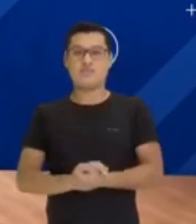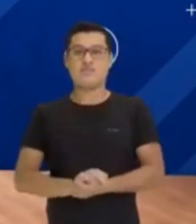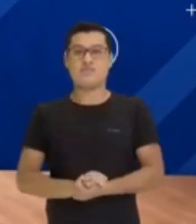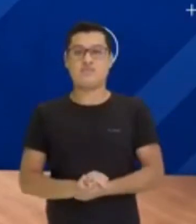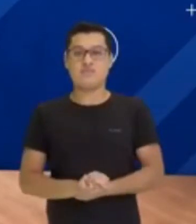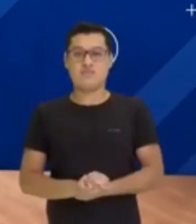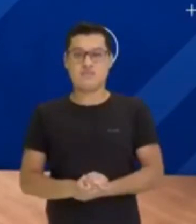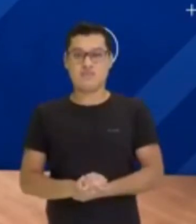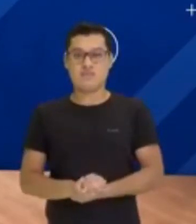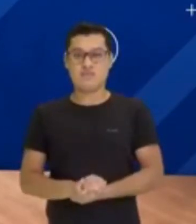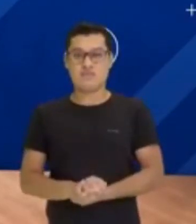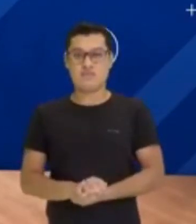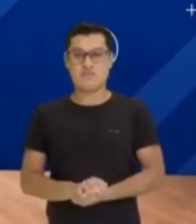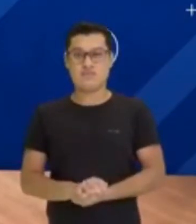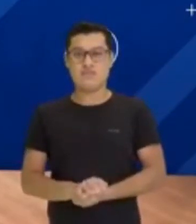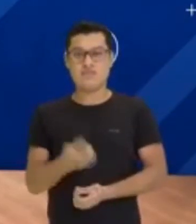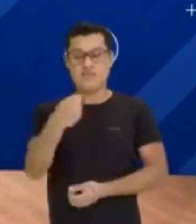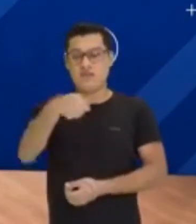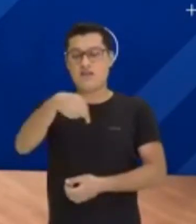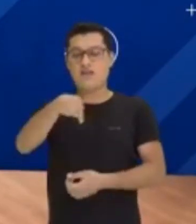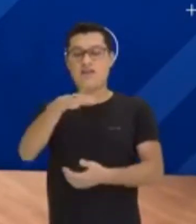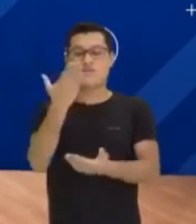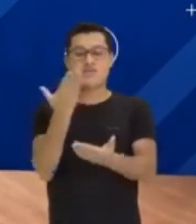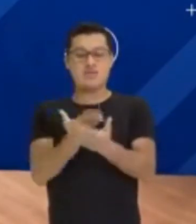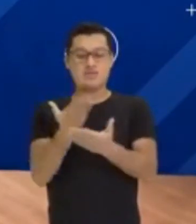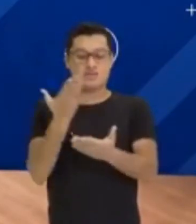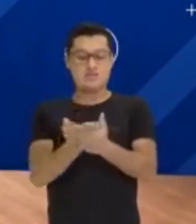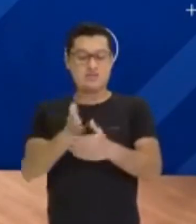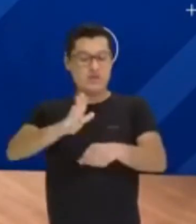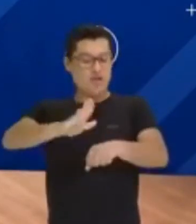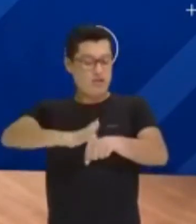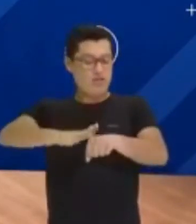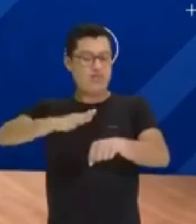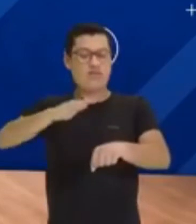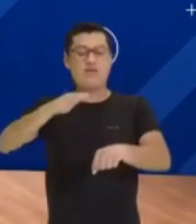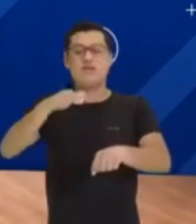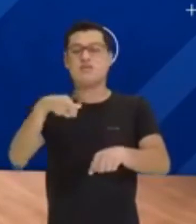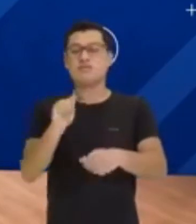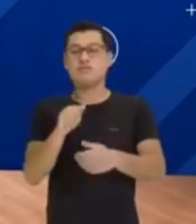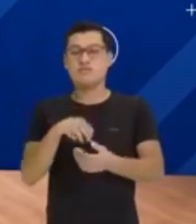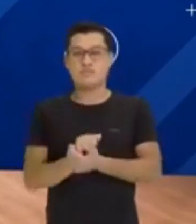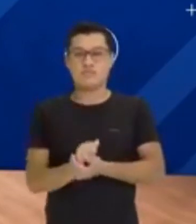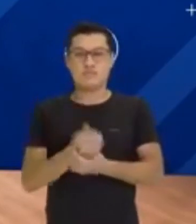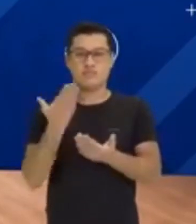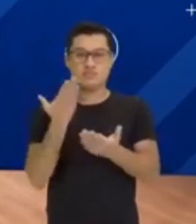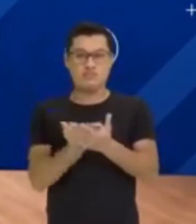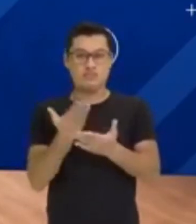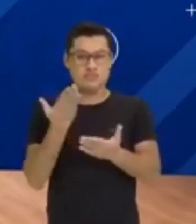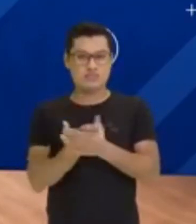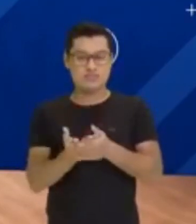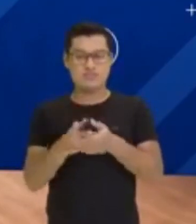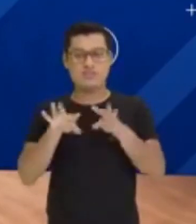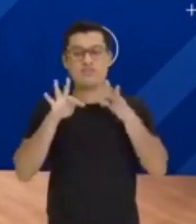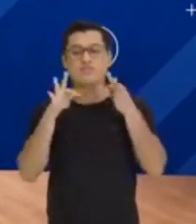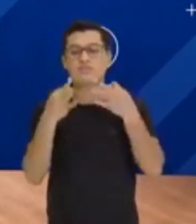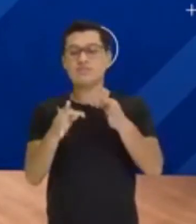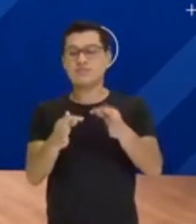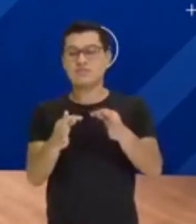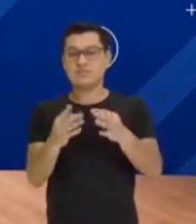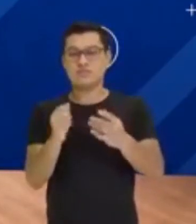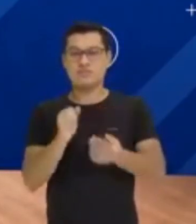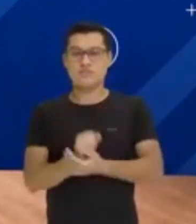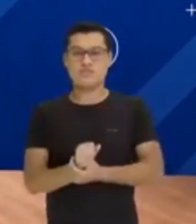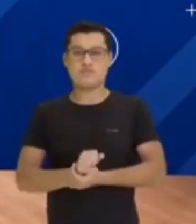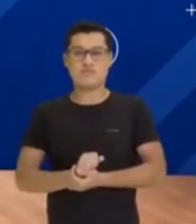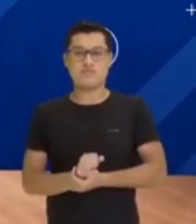Educacional Interativo. O SEI leva educação de qualidade de ensino regular mediado por tecnologia,